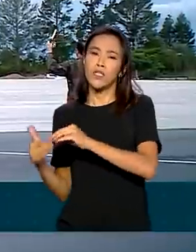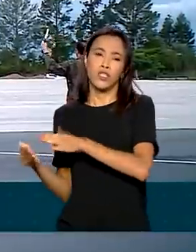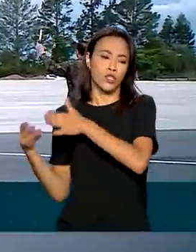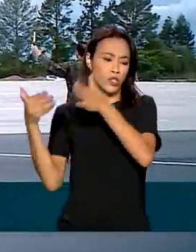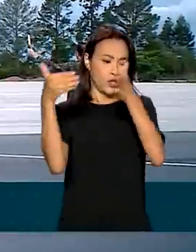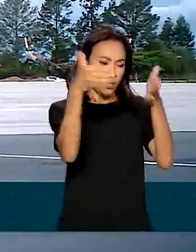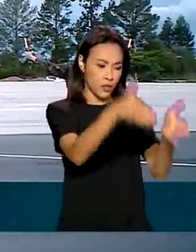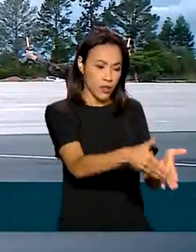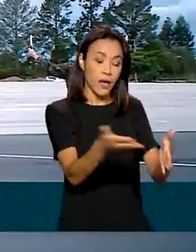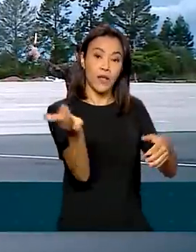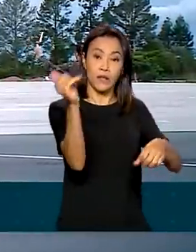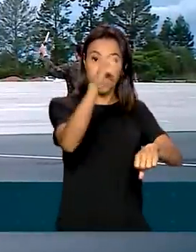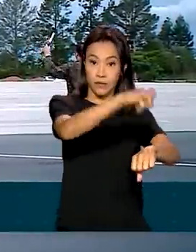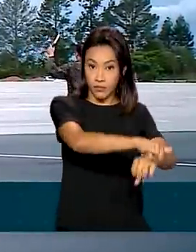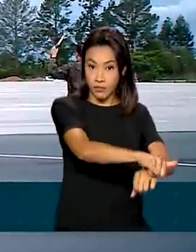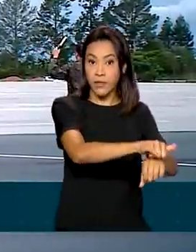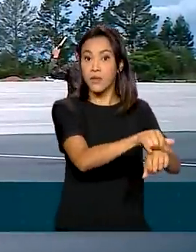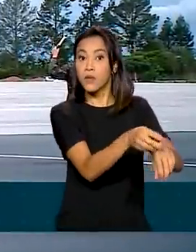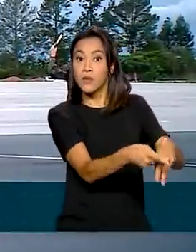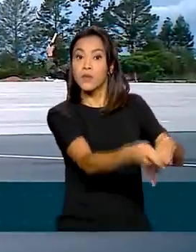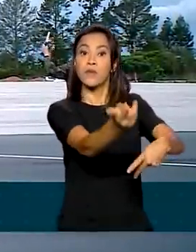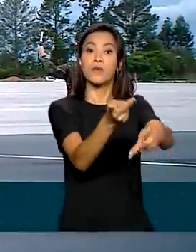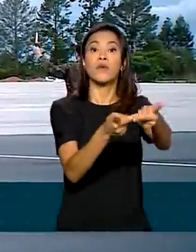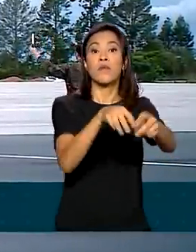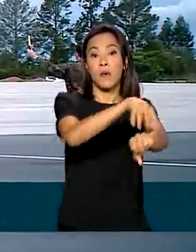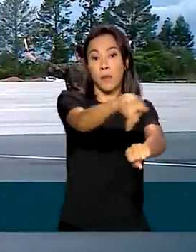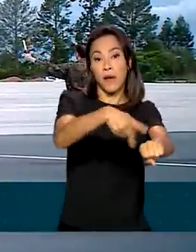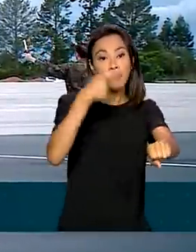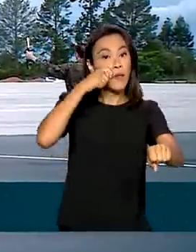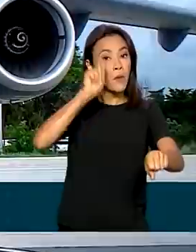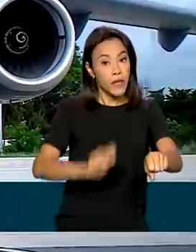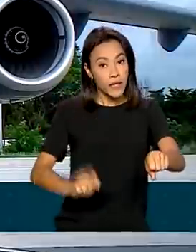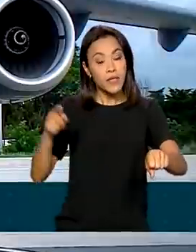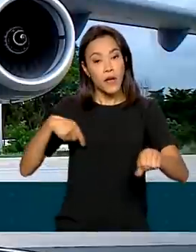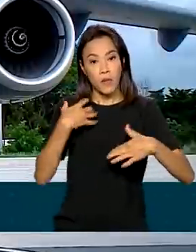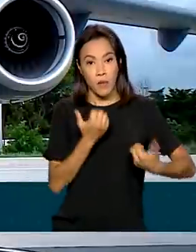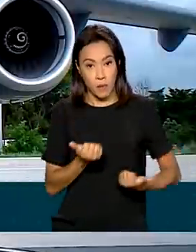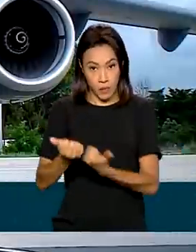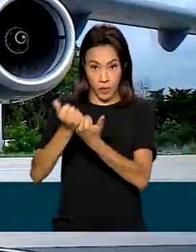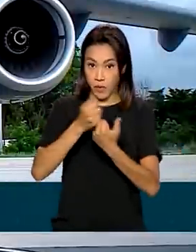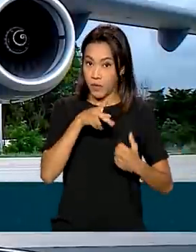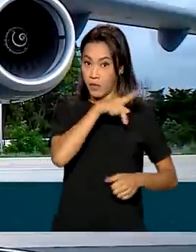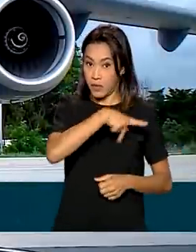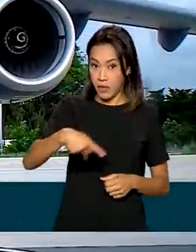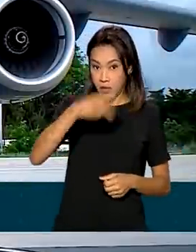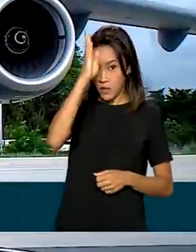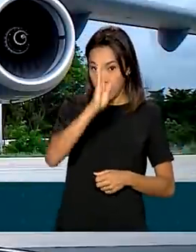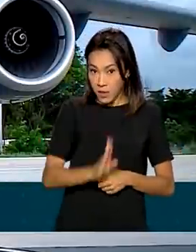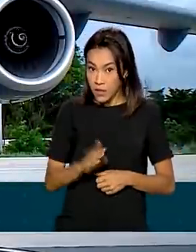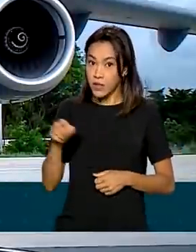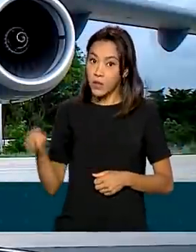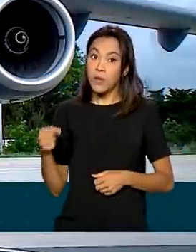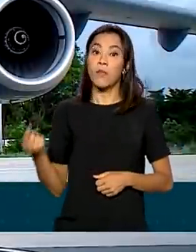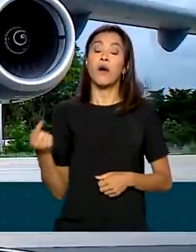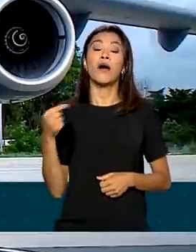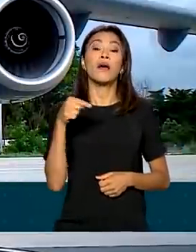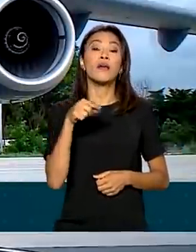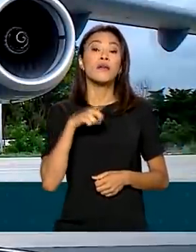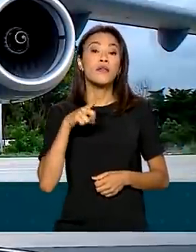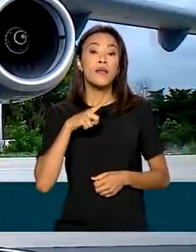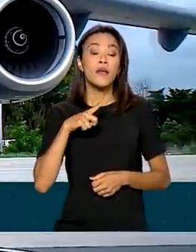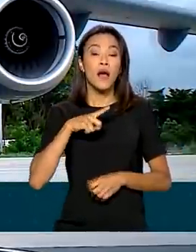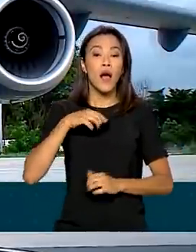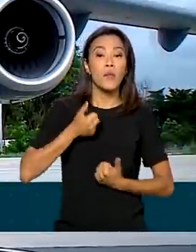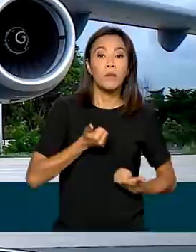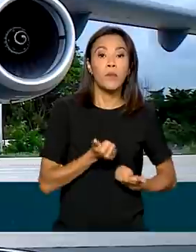final, que é a Ucrânia. Essa missão ocorre por determinação da Presidência da República, se chama Operação Repatriação e conta com o